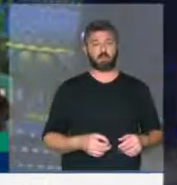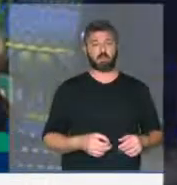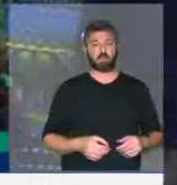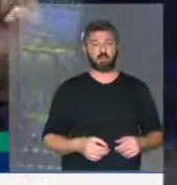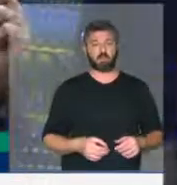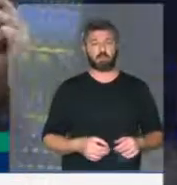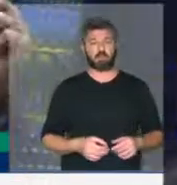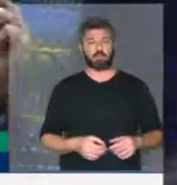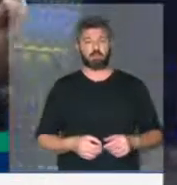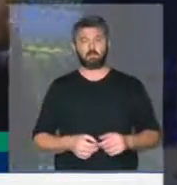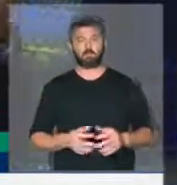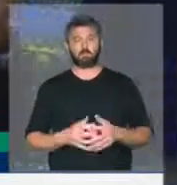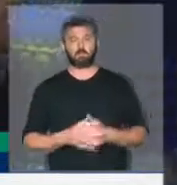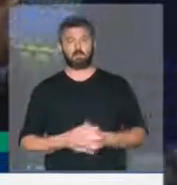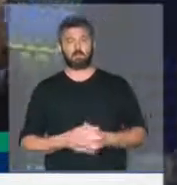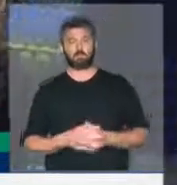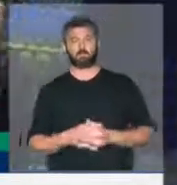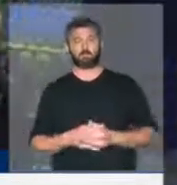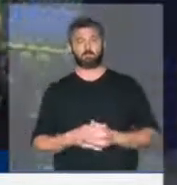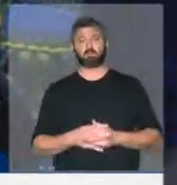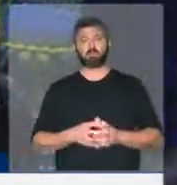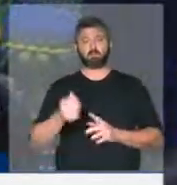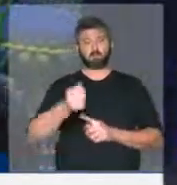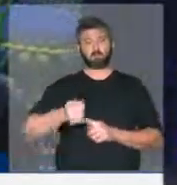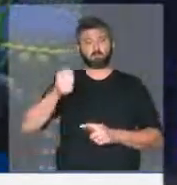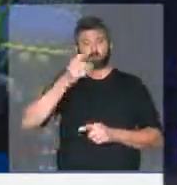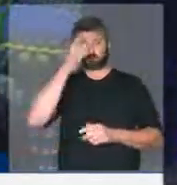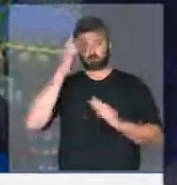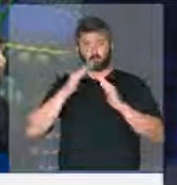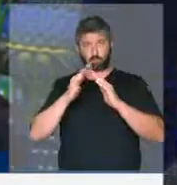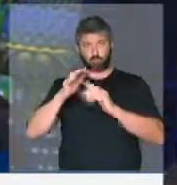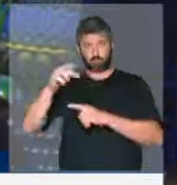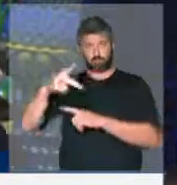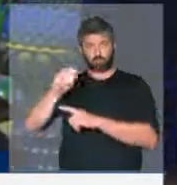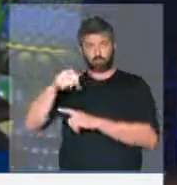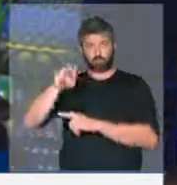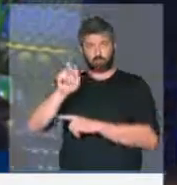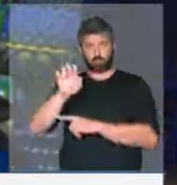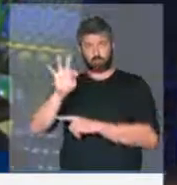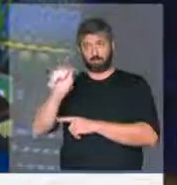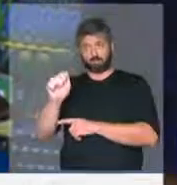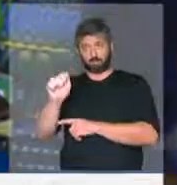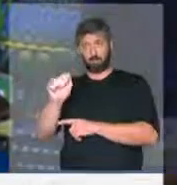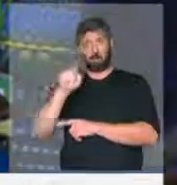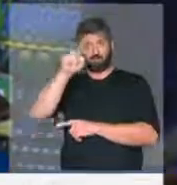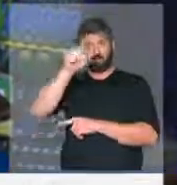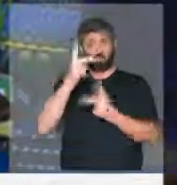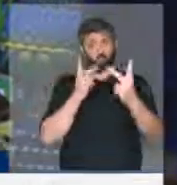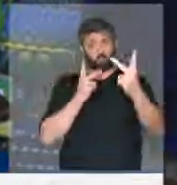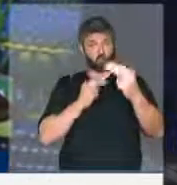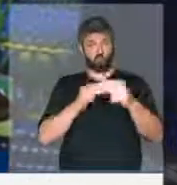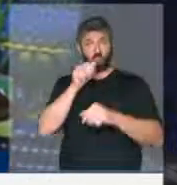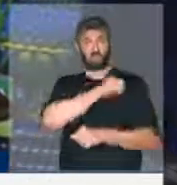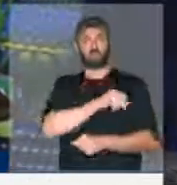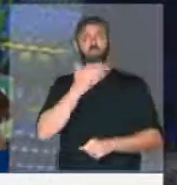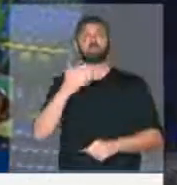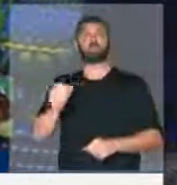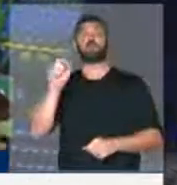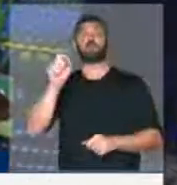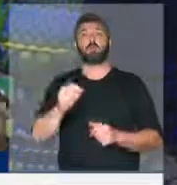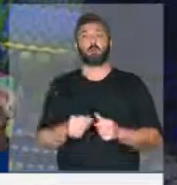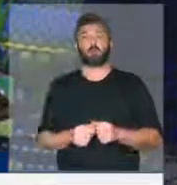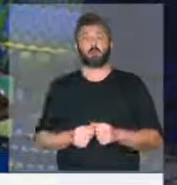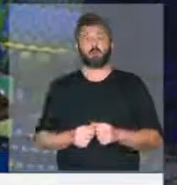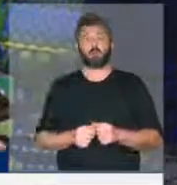moradores de Paquetá, deputado Rodrigo, que é do Rio de Janeiro, pede para que os